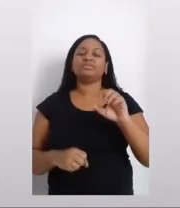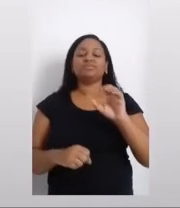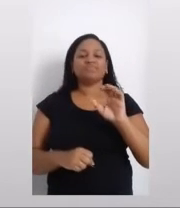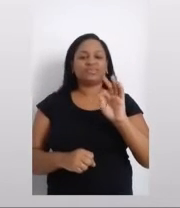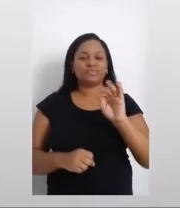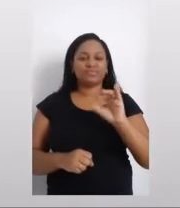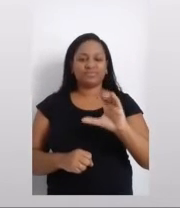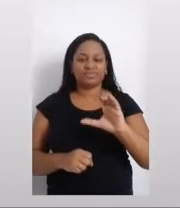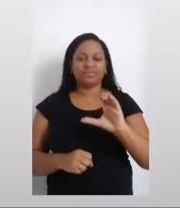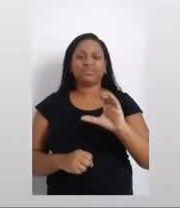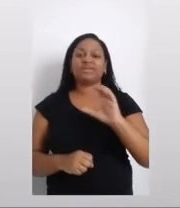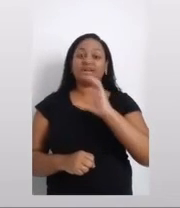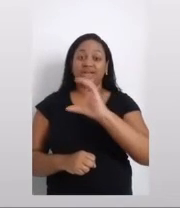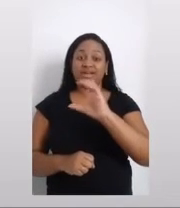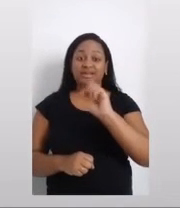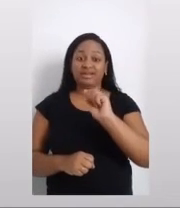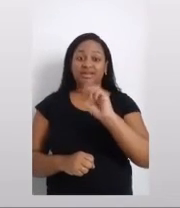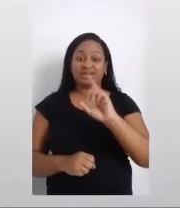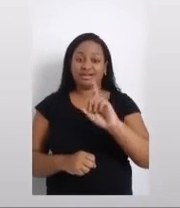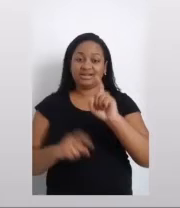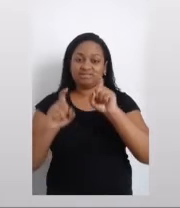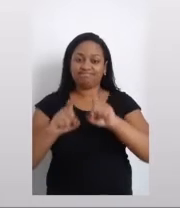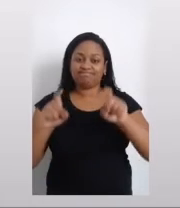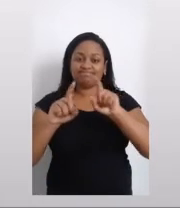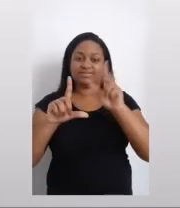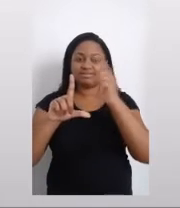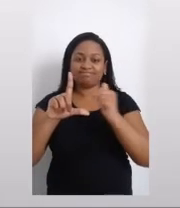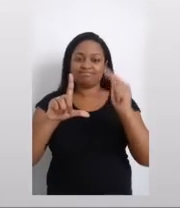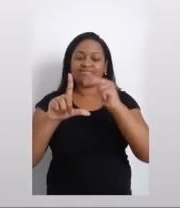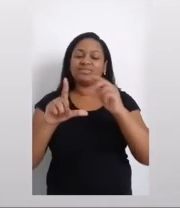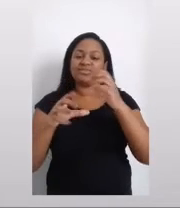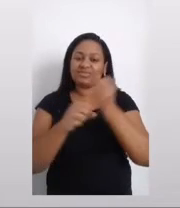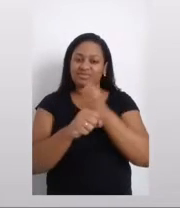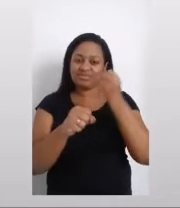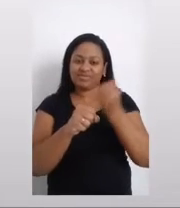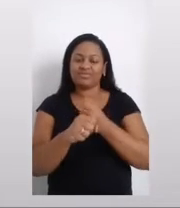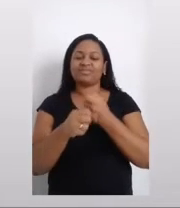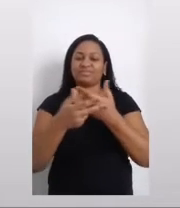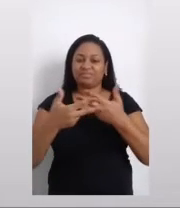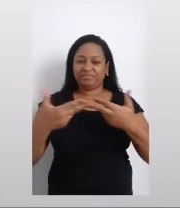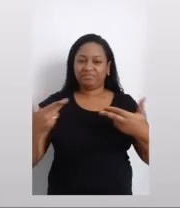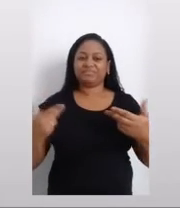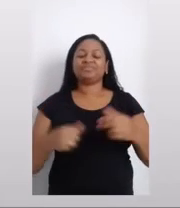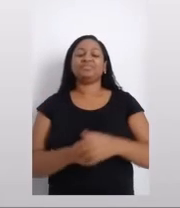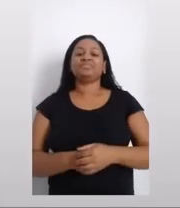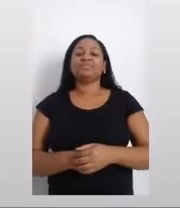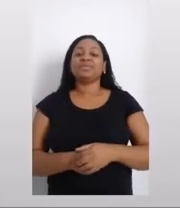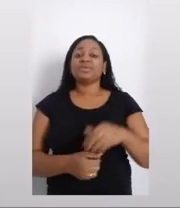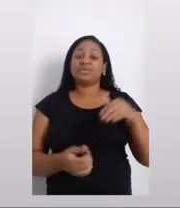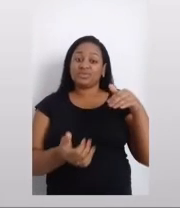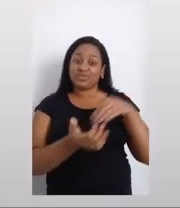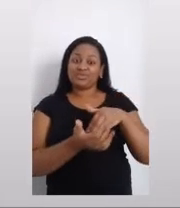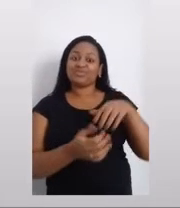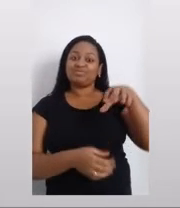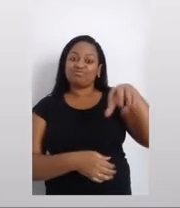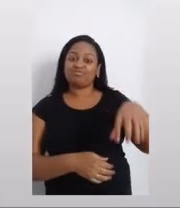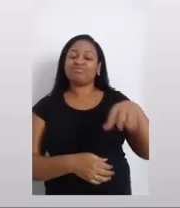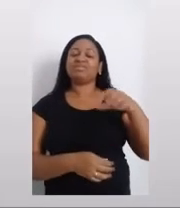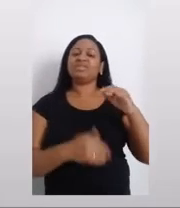e continuada em cadista para construção civil. Por fim, no eixo de desenvolvimento